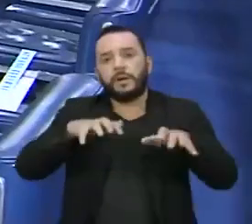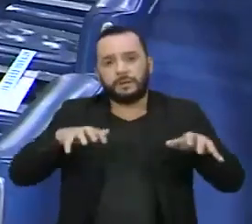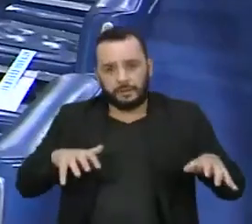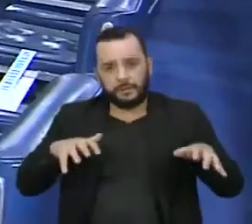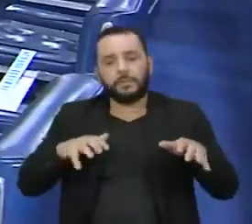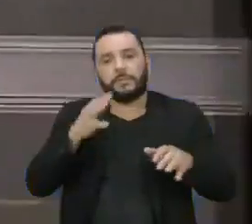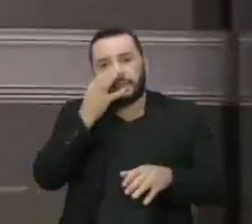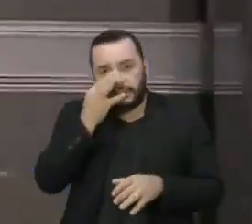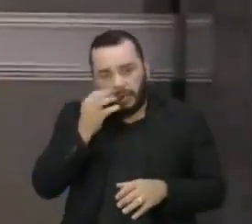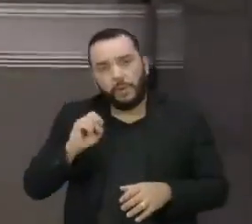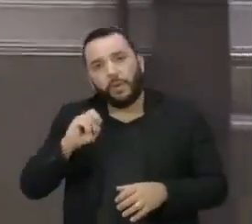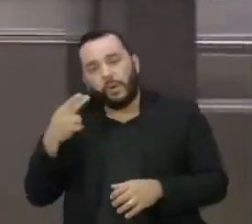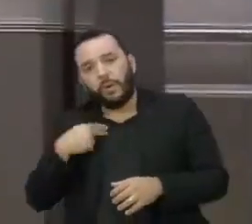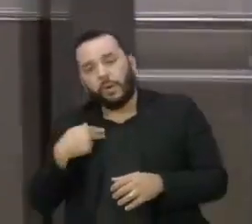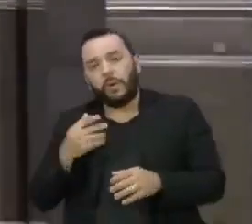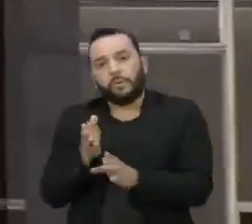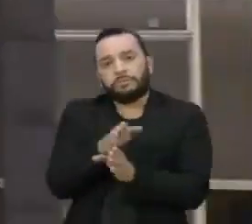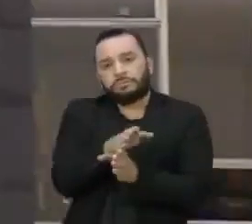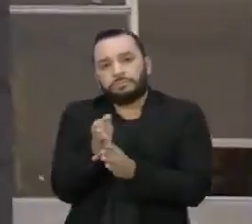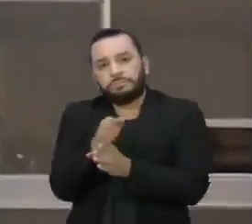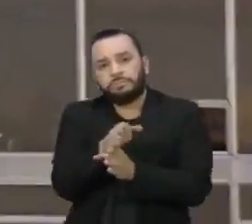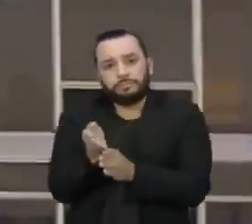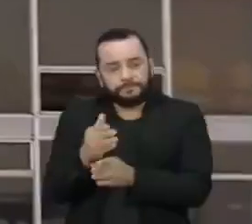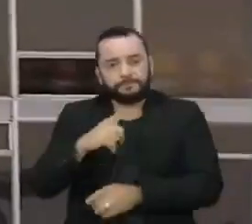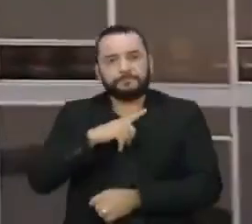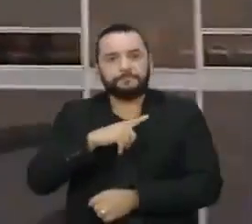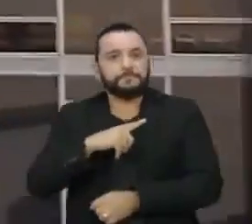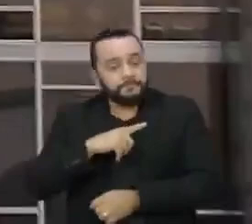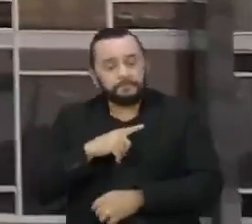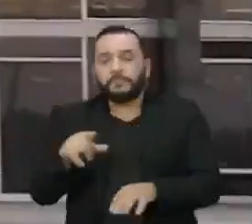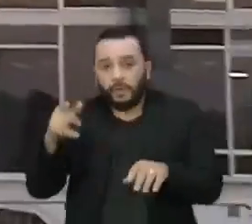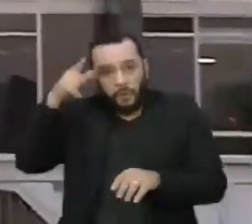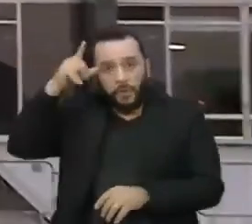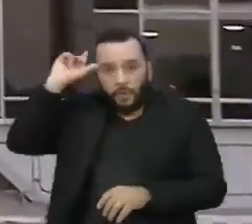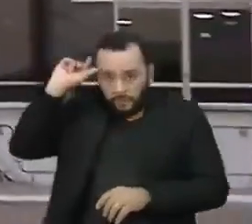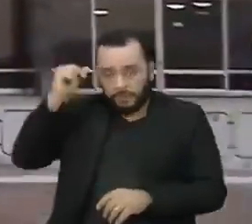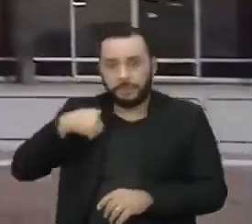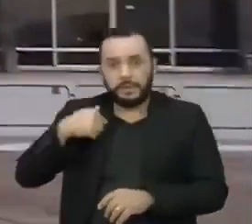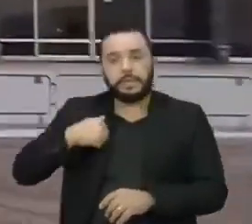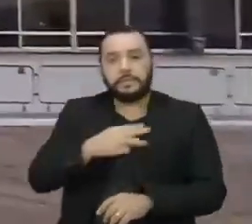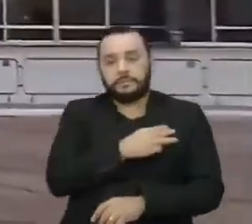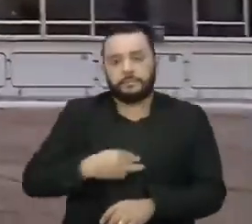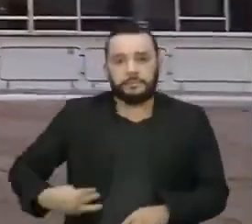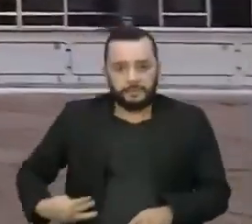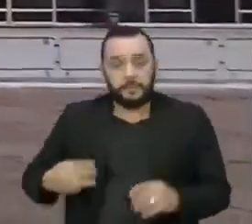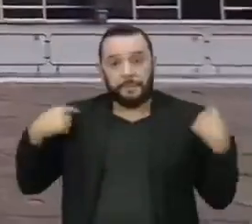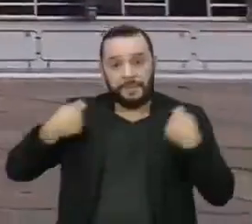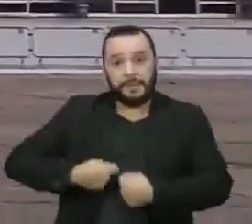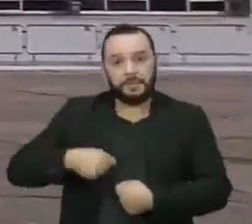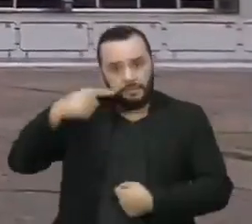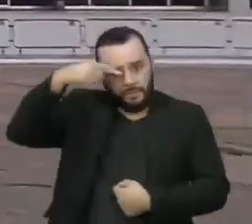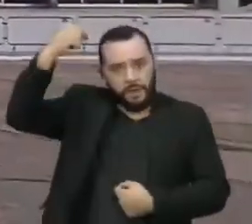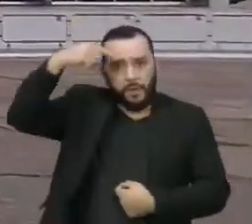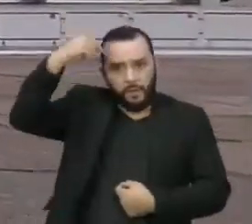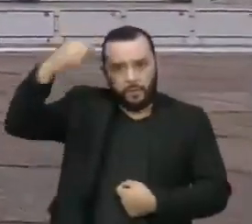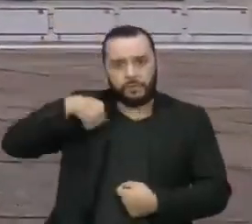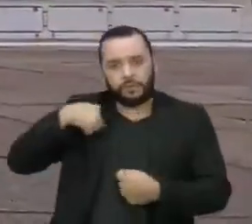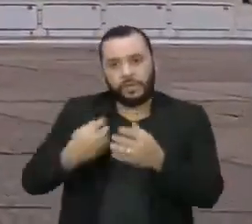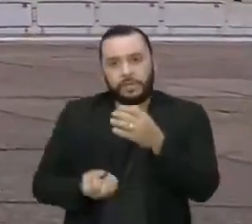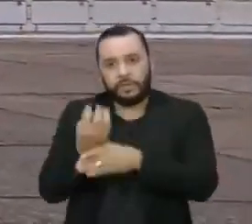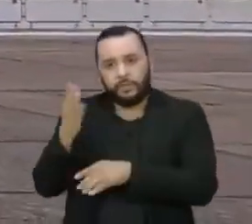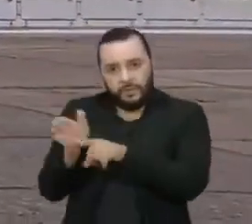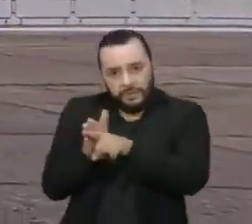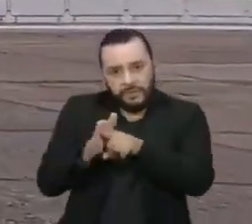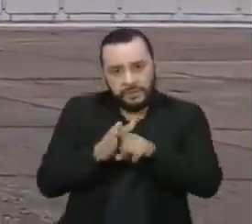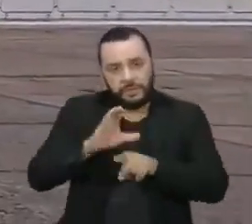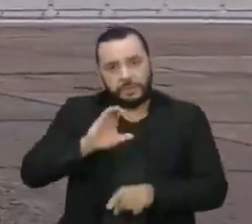semipresencial. Ontem, o plenário do Supremo manteve a liminar do ministro Luiz Roberto Barroso, obrigando o presidente do Senado a instaurar a CPI que havia